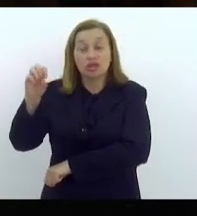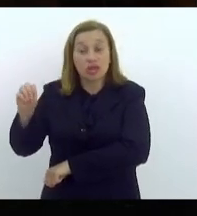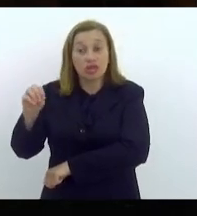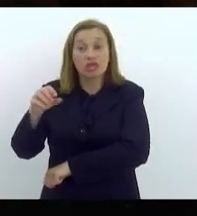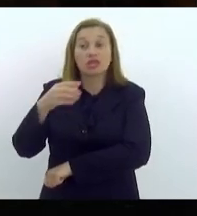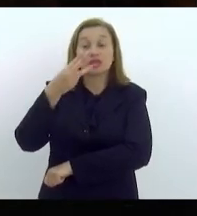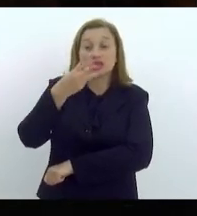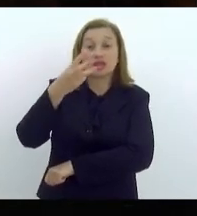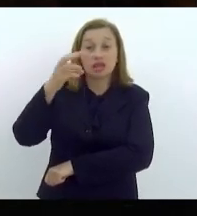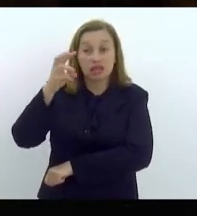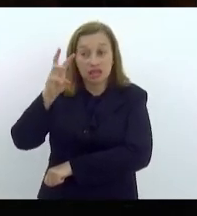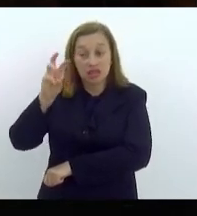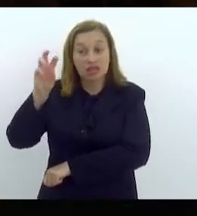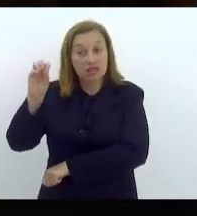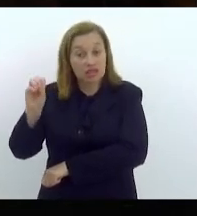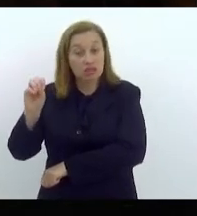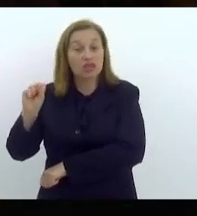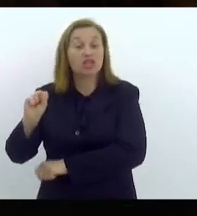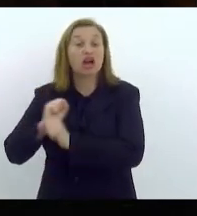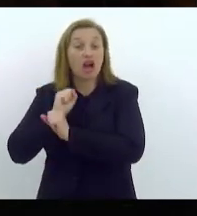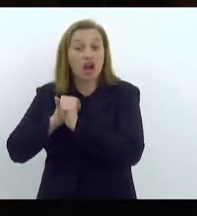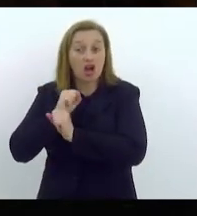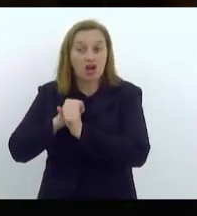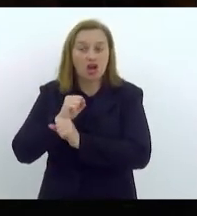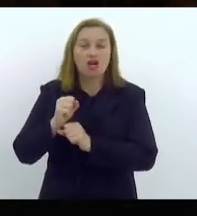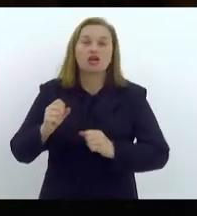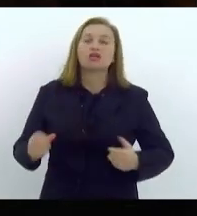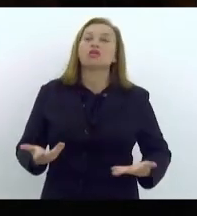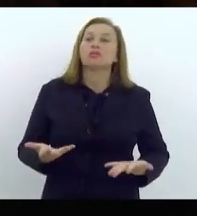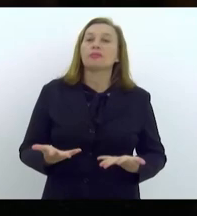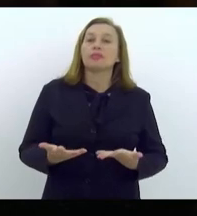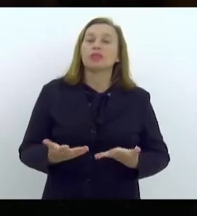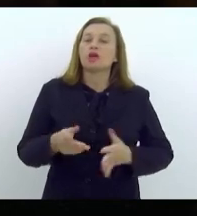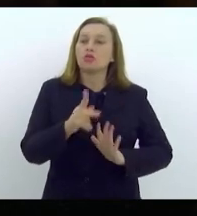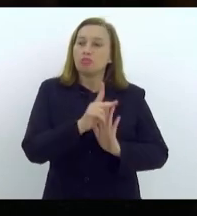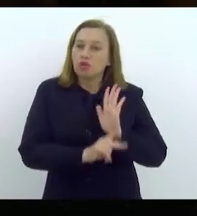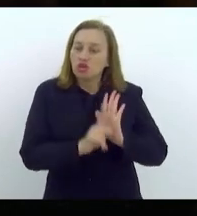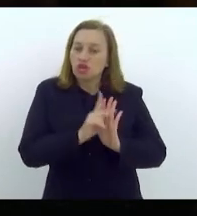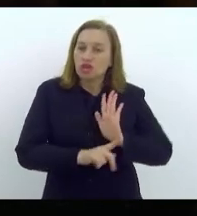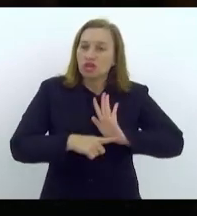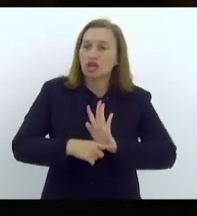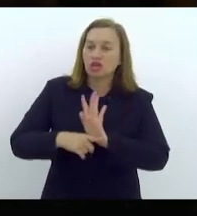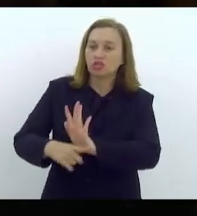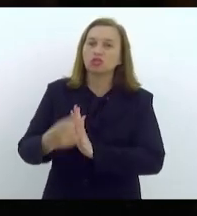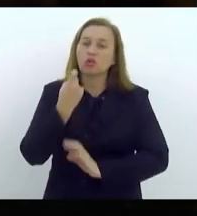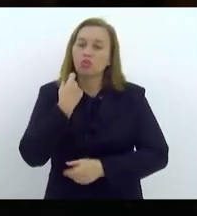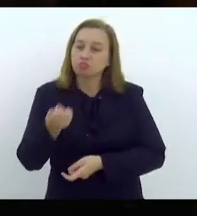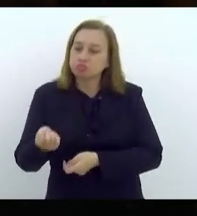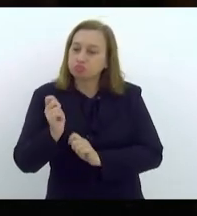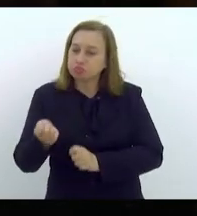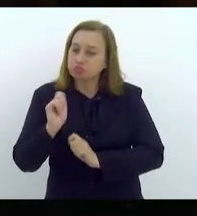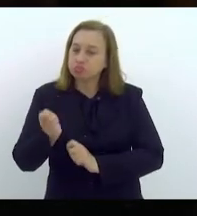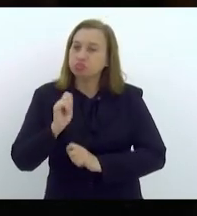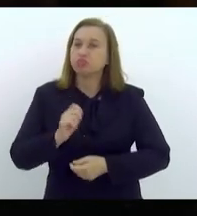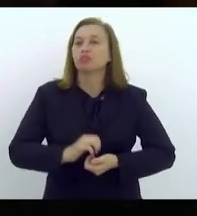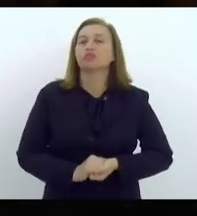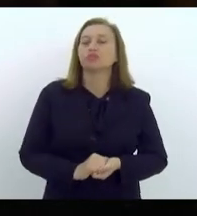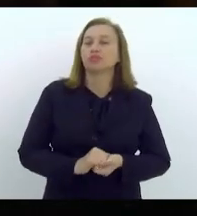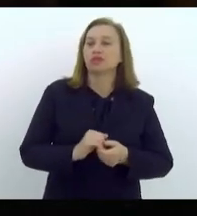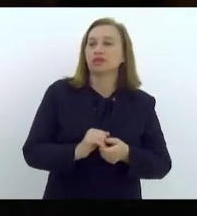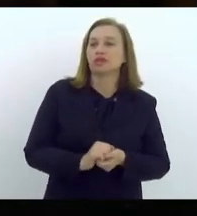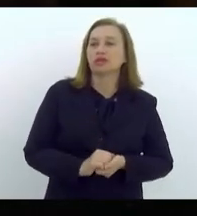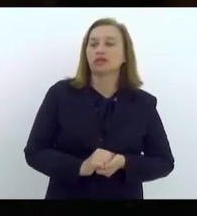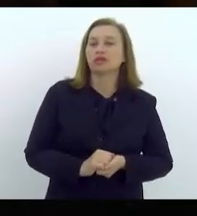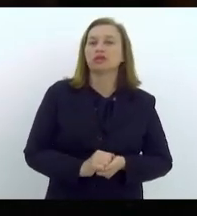Então, é mais um projeto a favor dos pescadores, a favor da pesca, e que as obras sejam feitas com